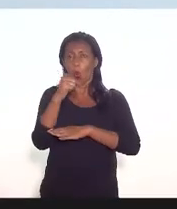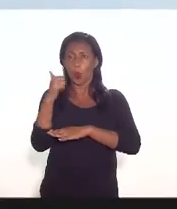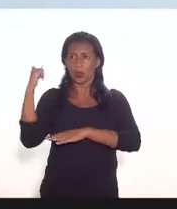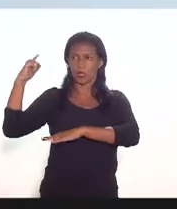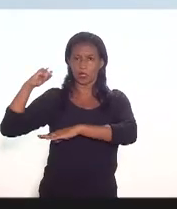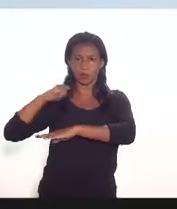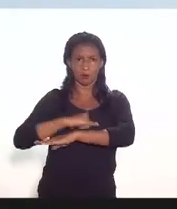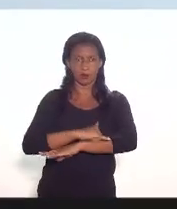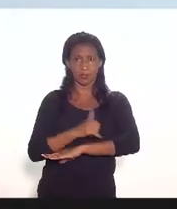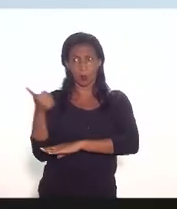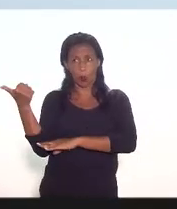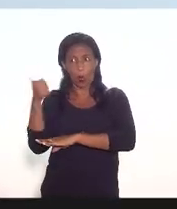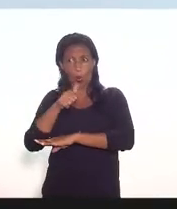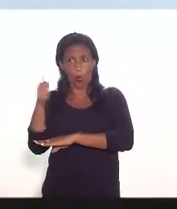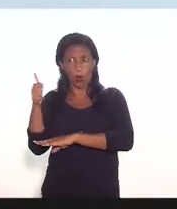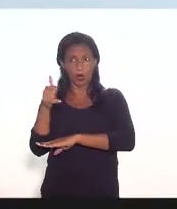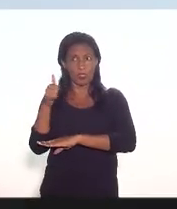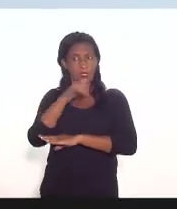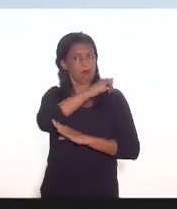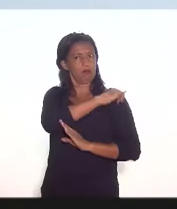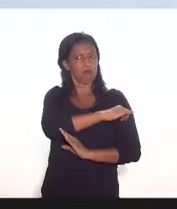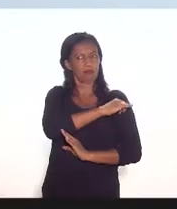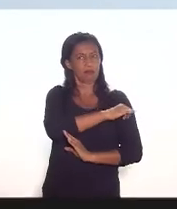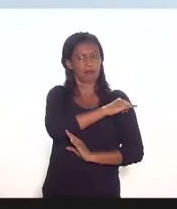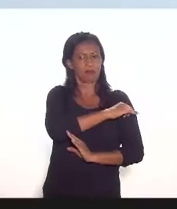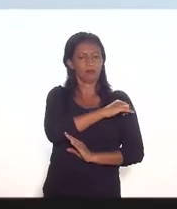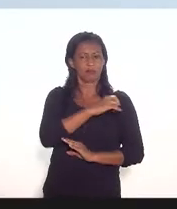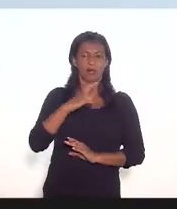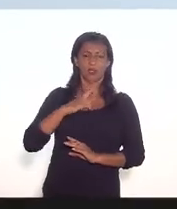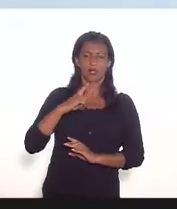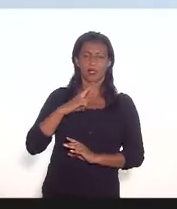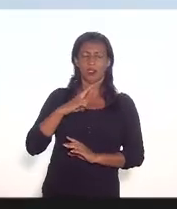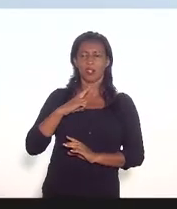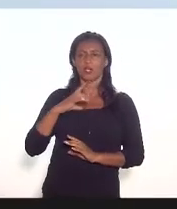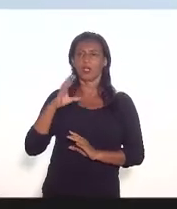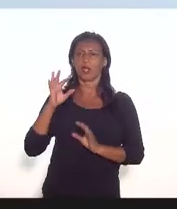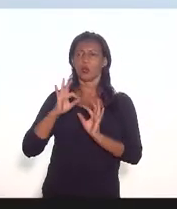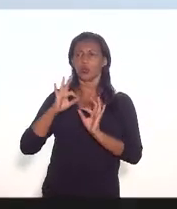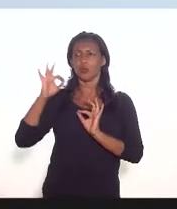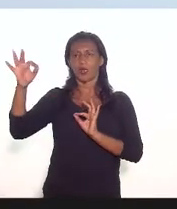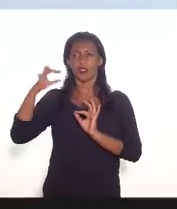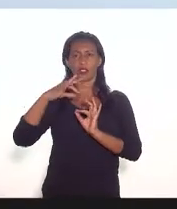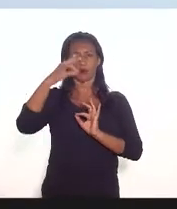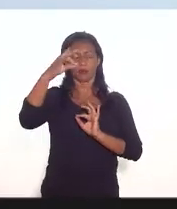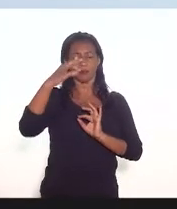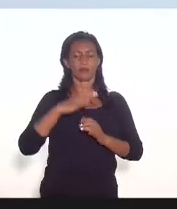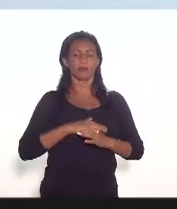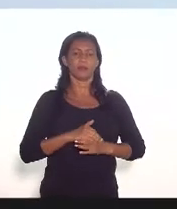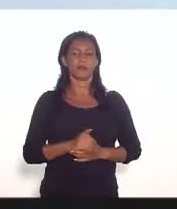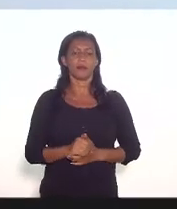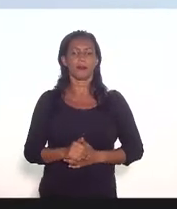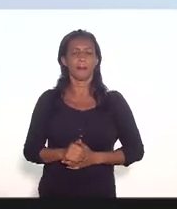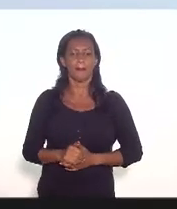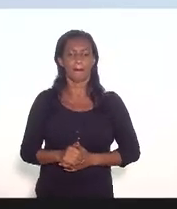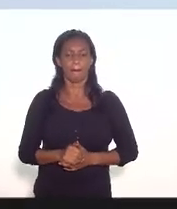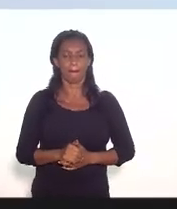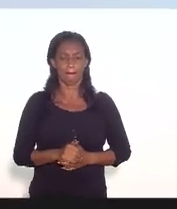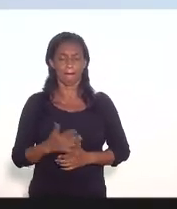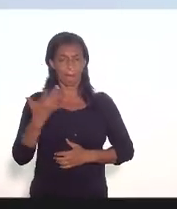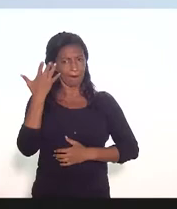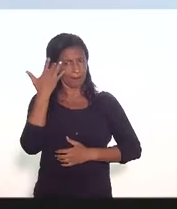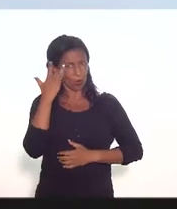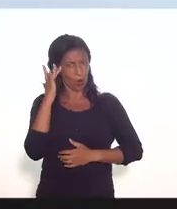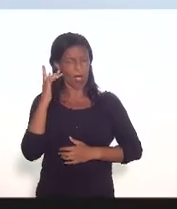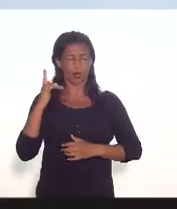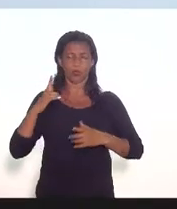e temos alguns helipontos sendo o do farol o mais relevante do ponto de vista de movimento eu acho que a